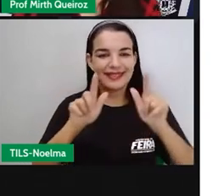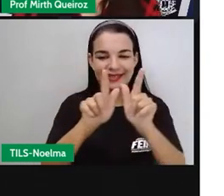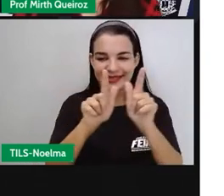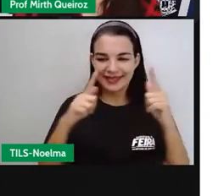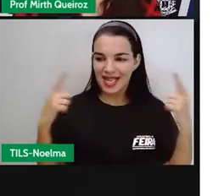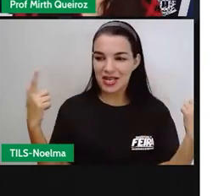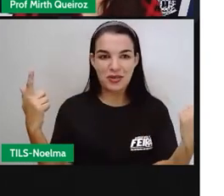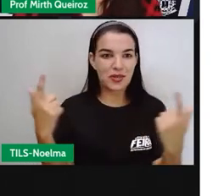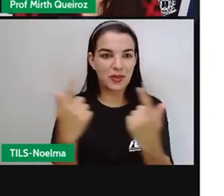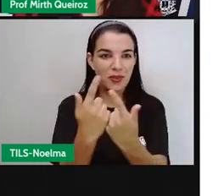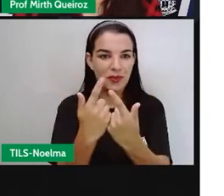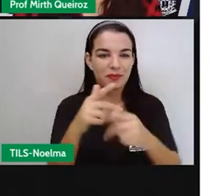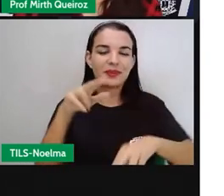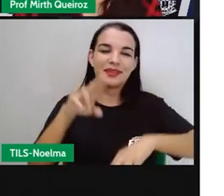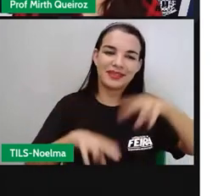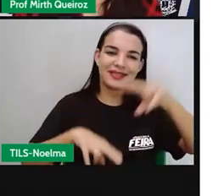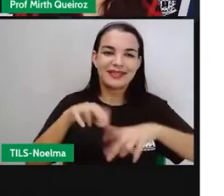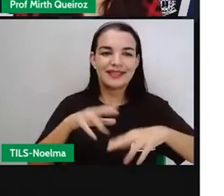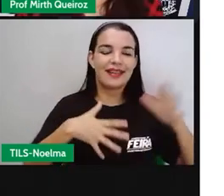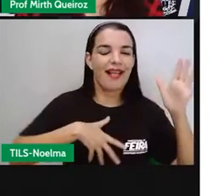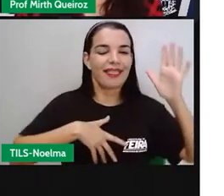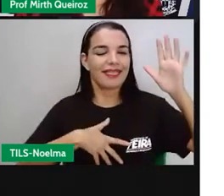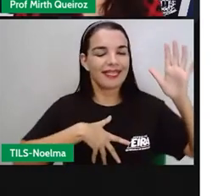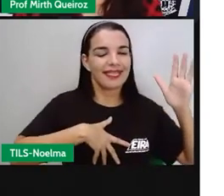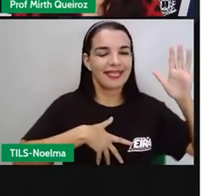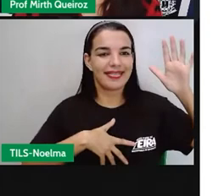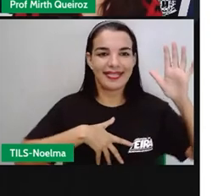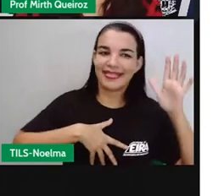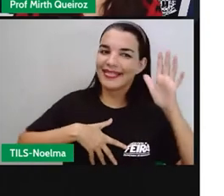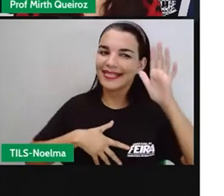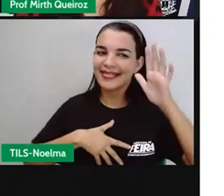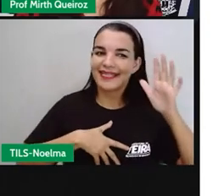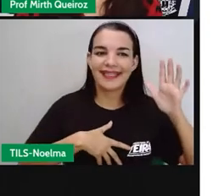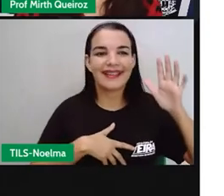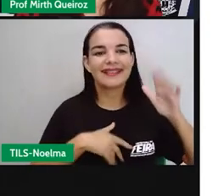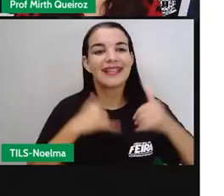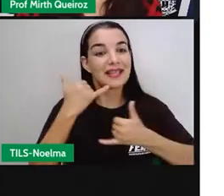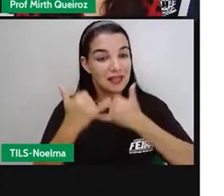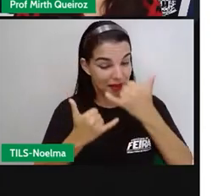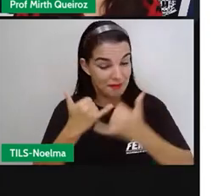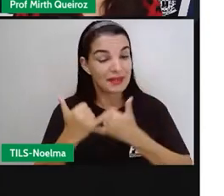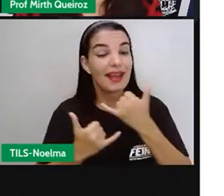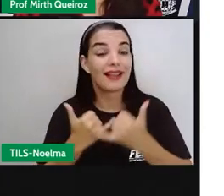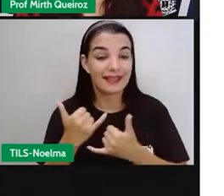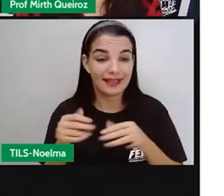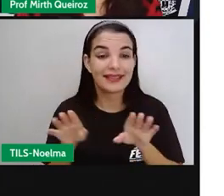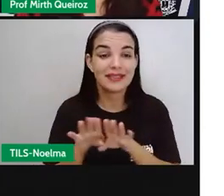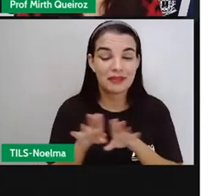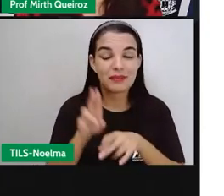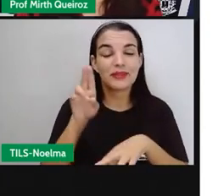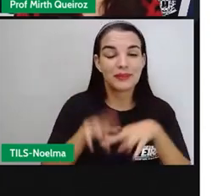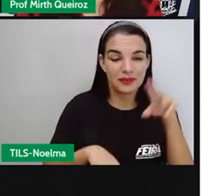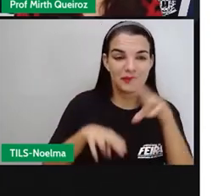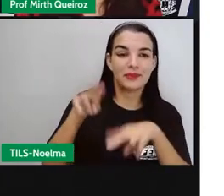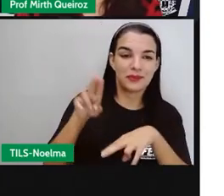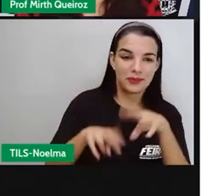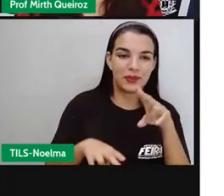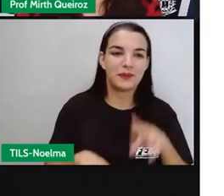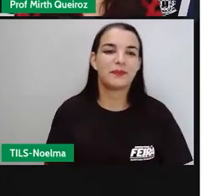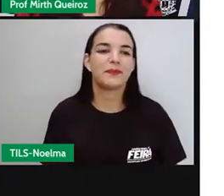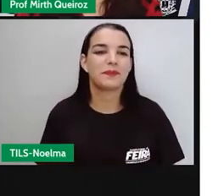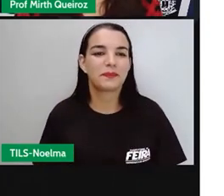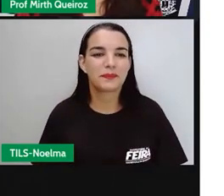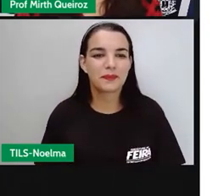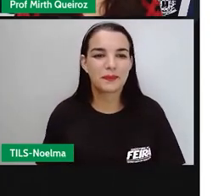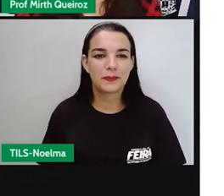após o casamento caipira. Que é um tipo de, não deixa de ser, né? Um tipo de brincadeira aí também que acontece nos festejos